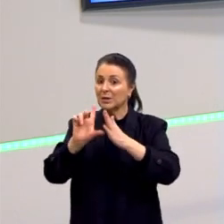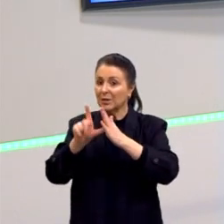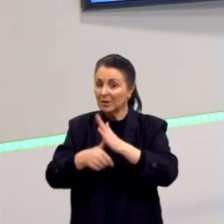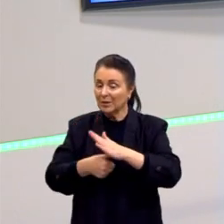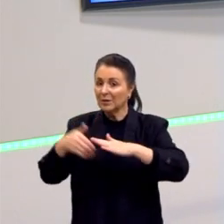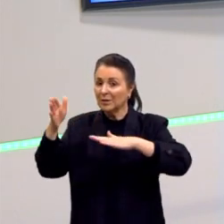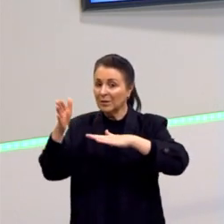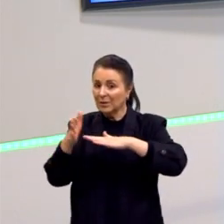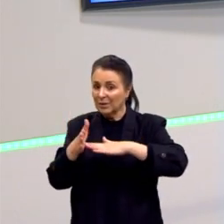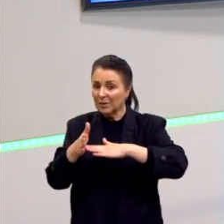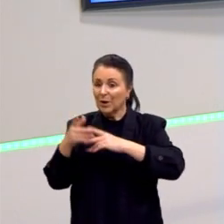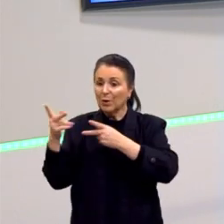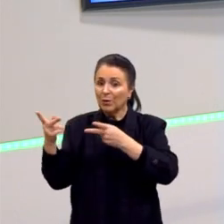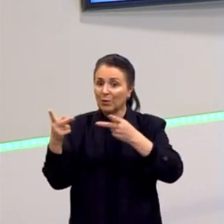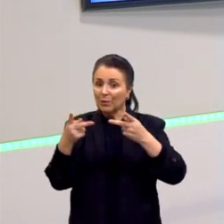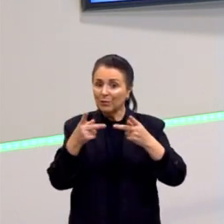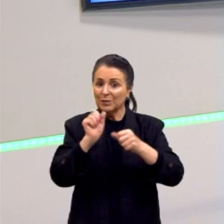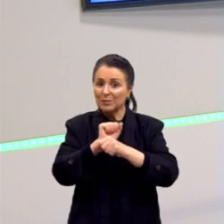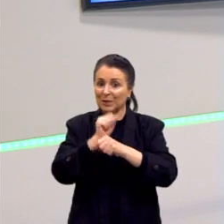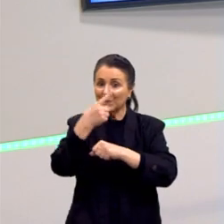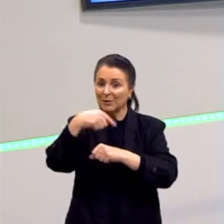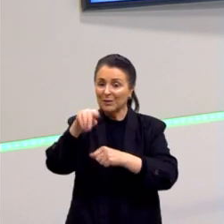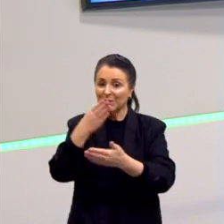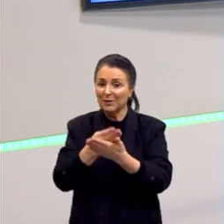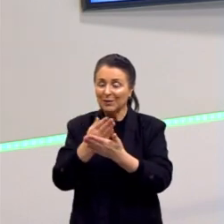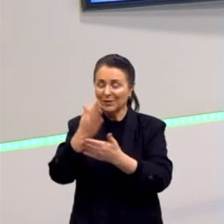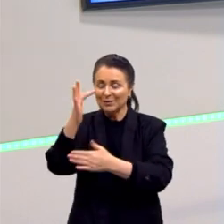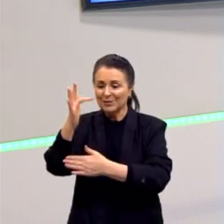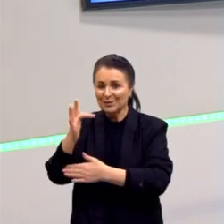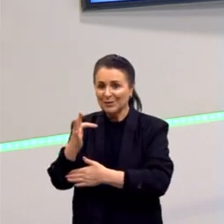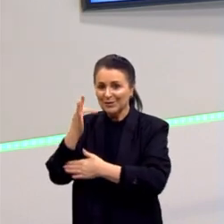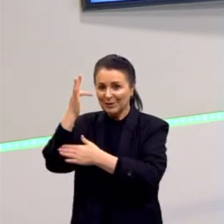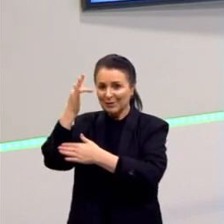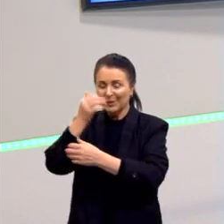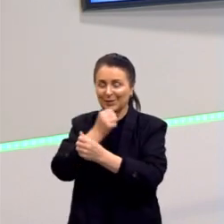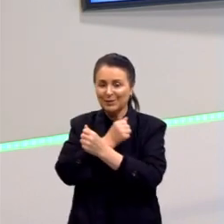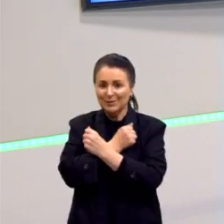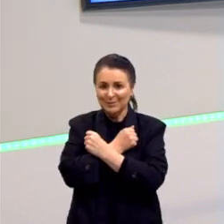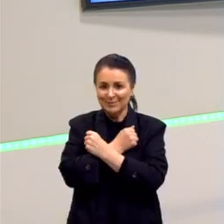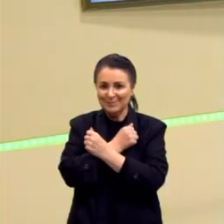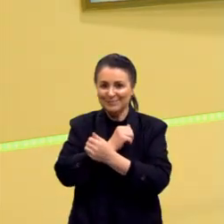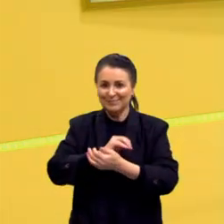e te convido e te espero para a próxima aula de filosofia. Um abraço.